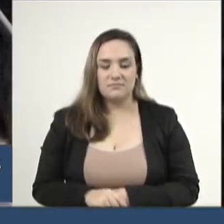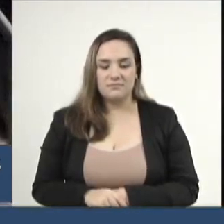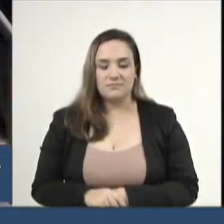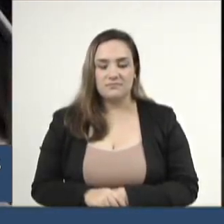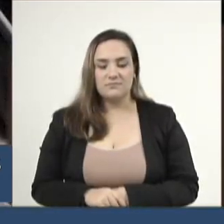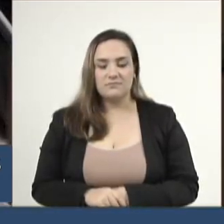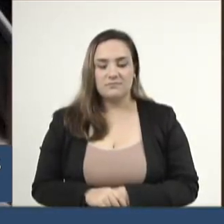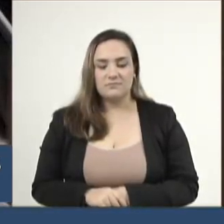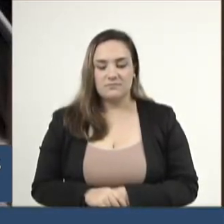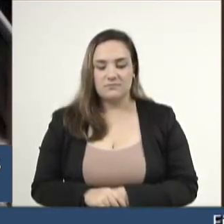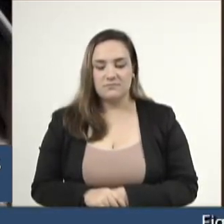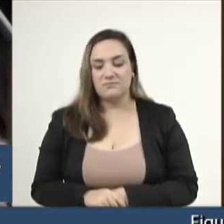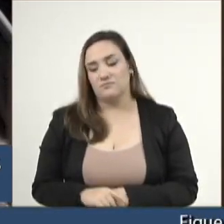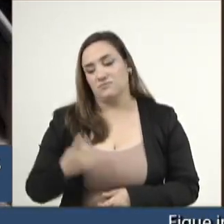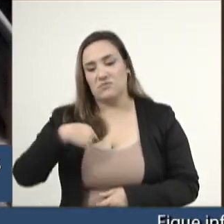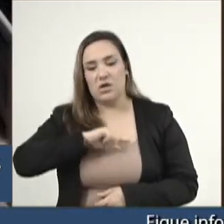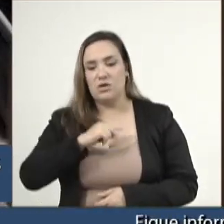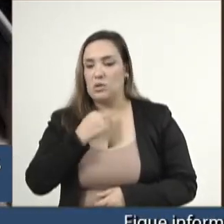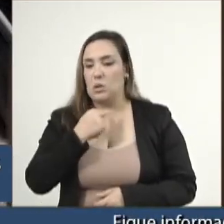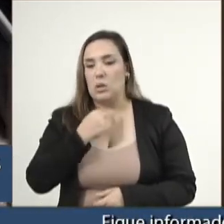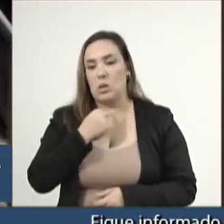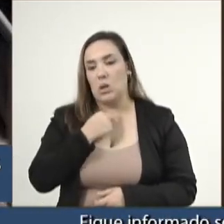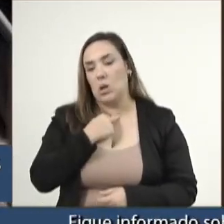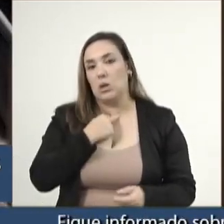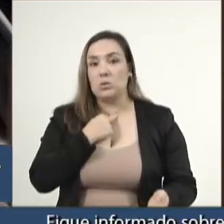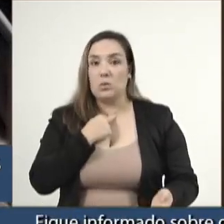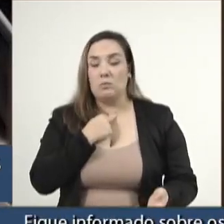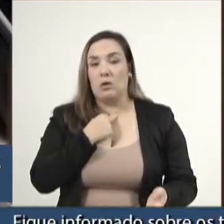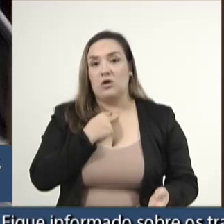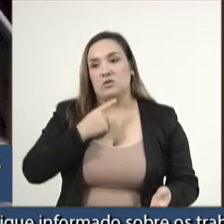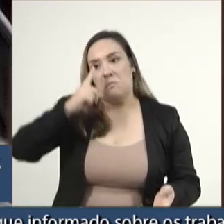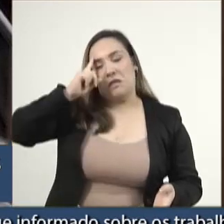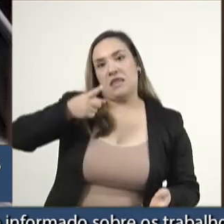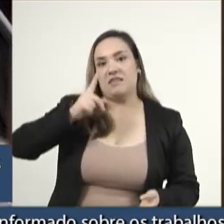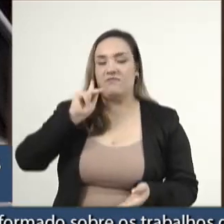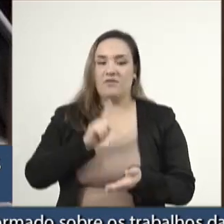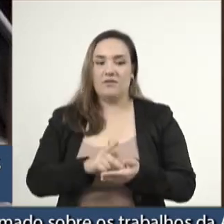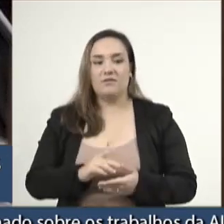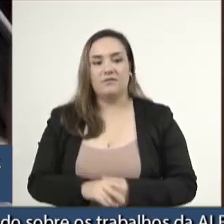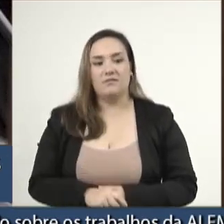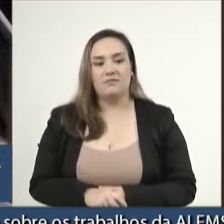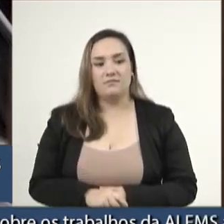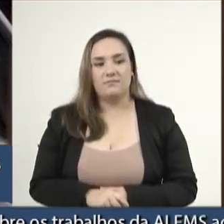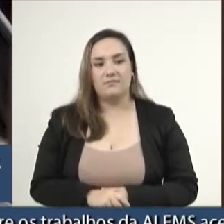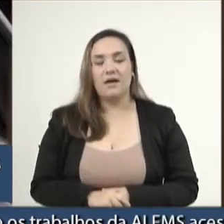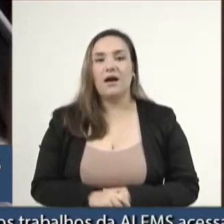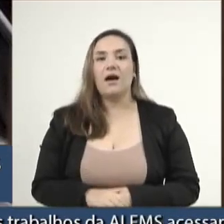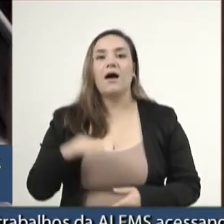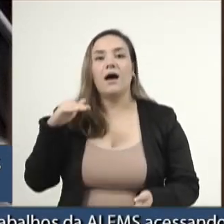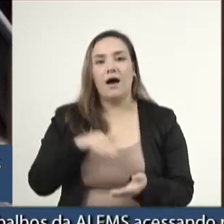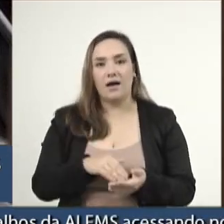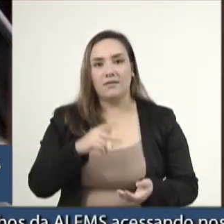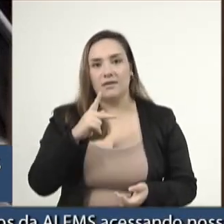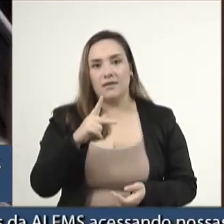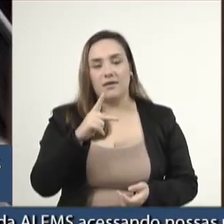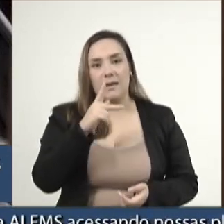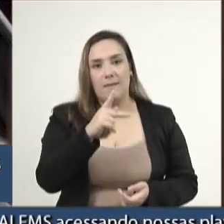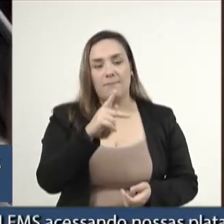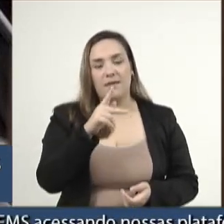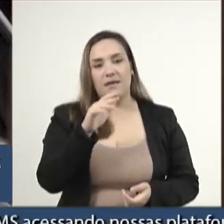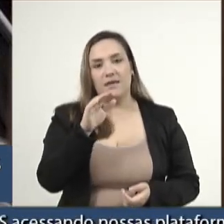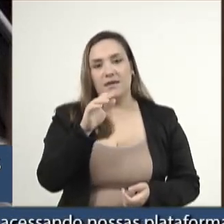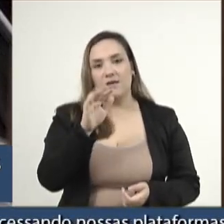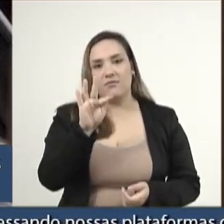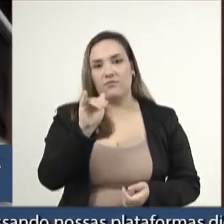o senhor da verdade, enquanto a ciência fala o contrário. Porque até a Pfizer, que fabricou a melhor vacina do